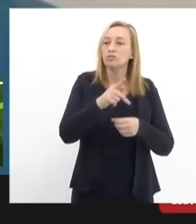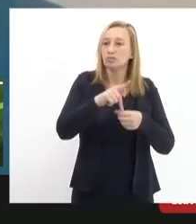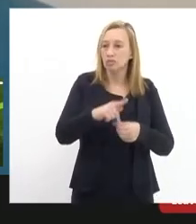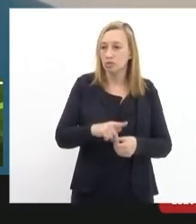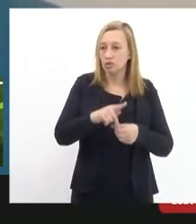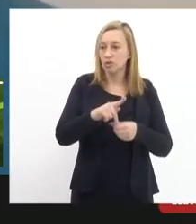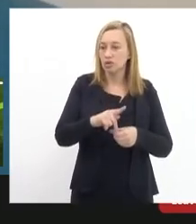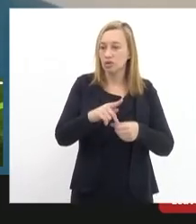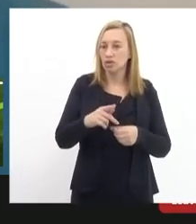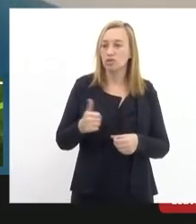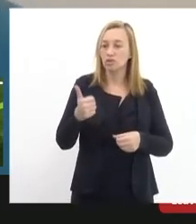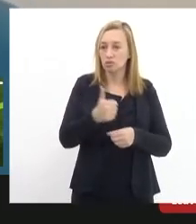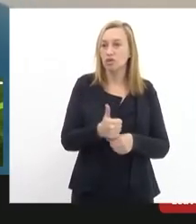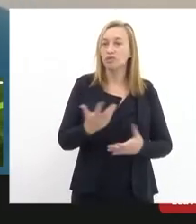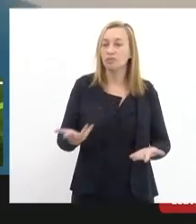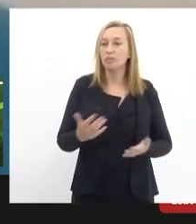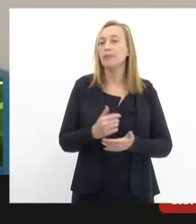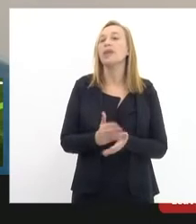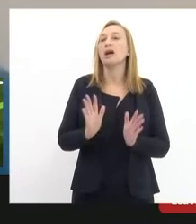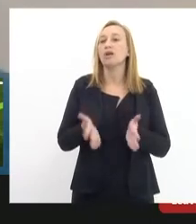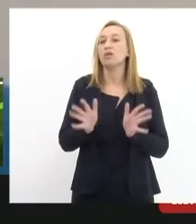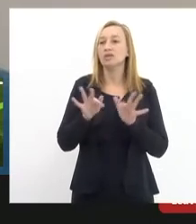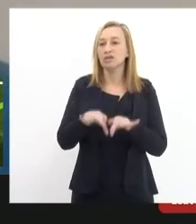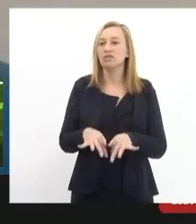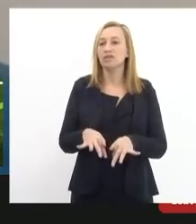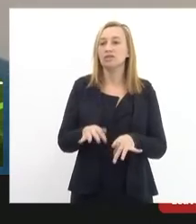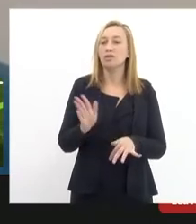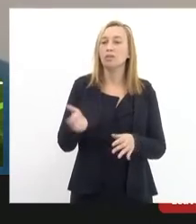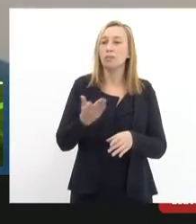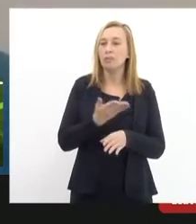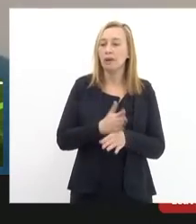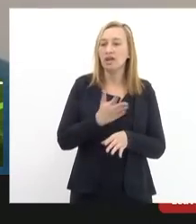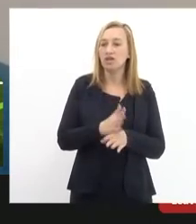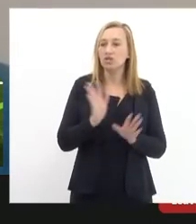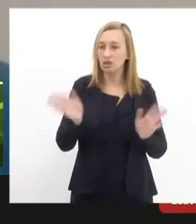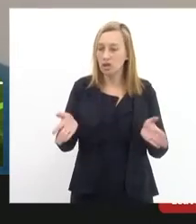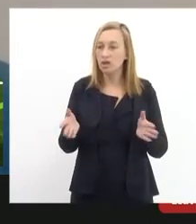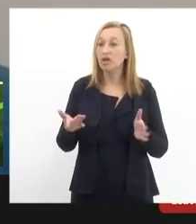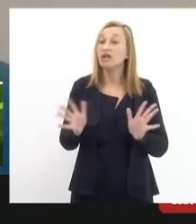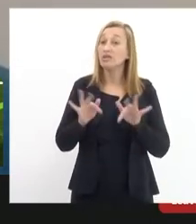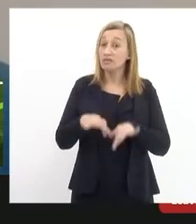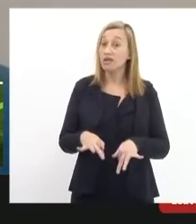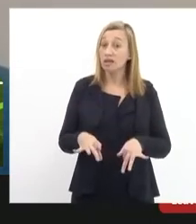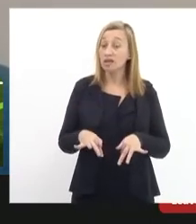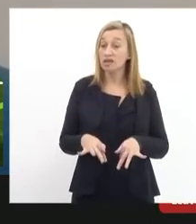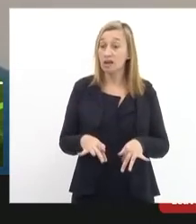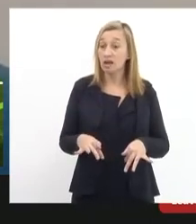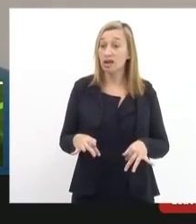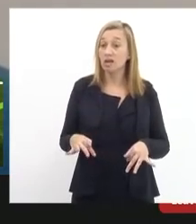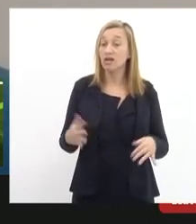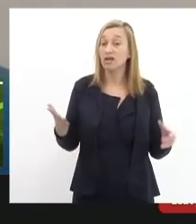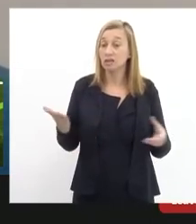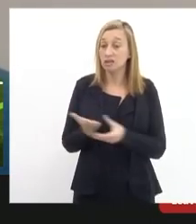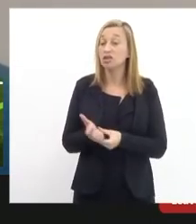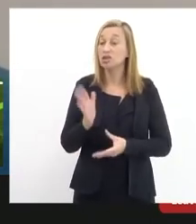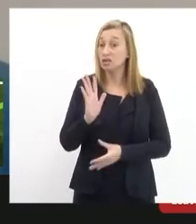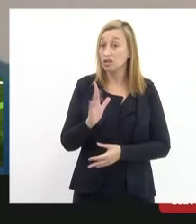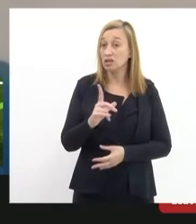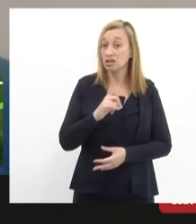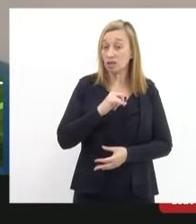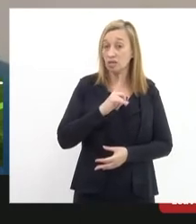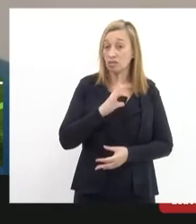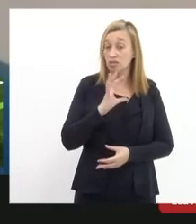fazer agora que o processo está em fase de execução de forma prática é tentar executar o comando da sentença que é o que nós temos de concreto